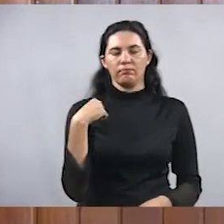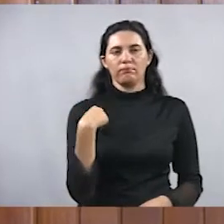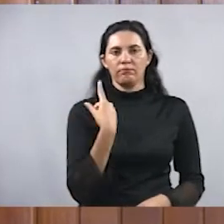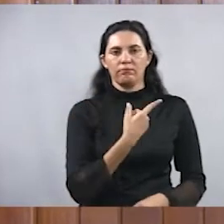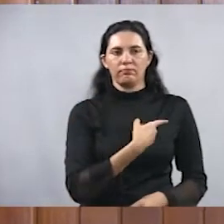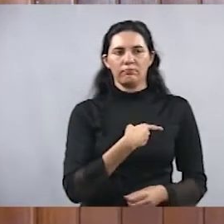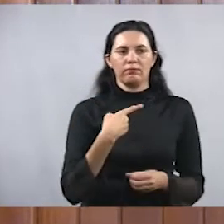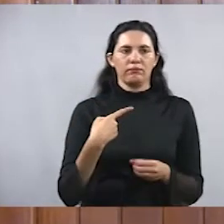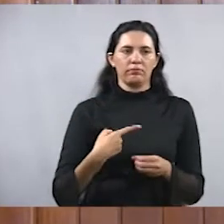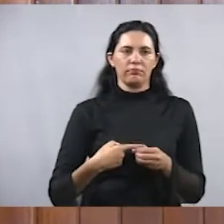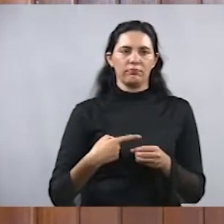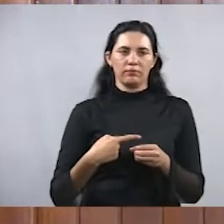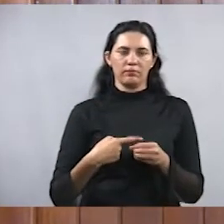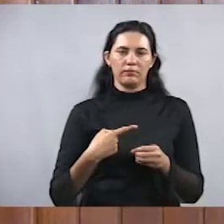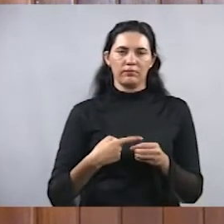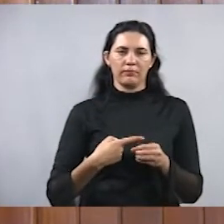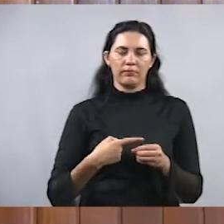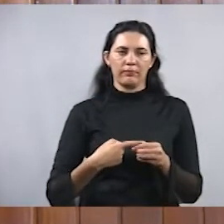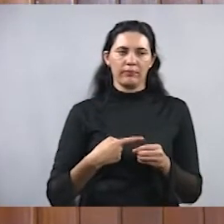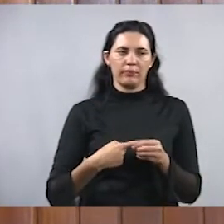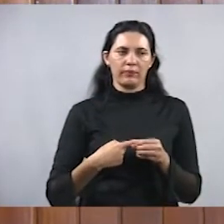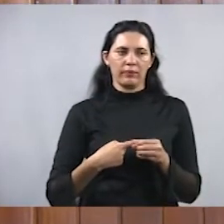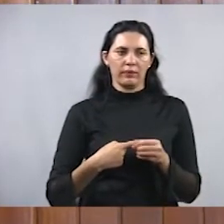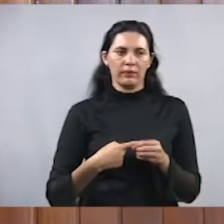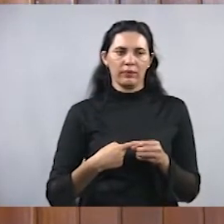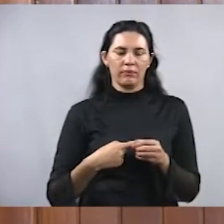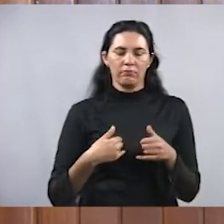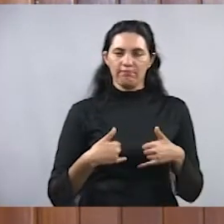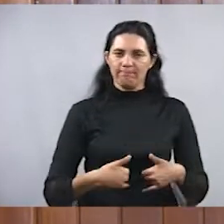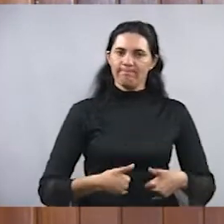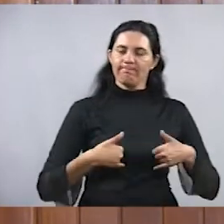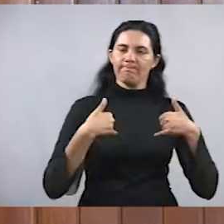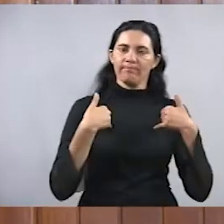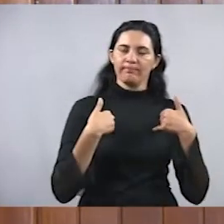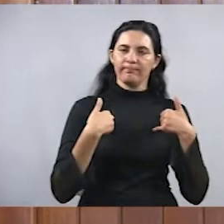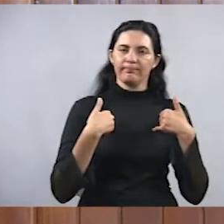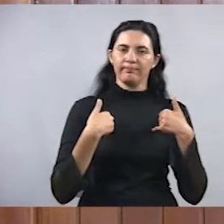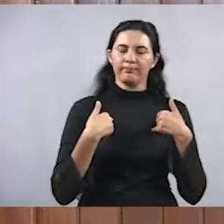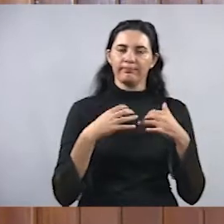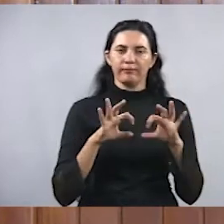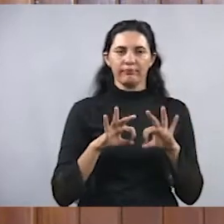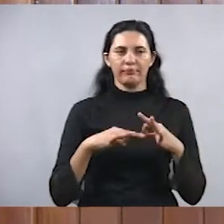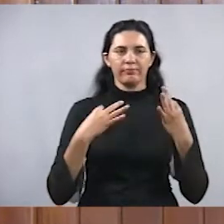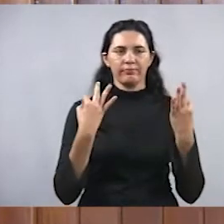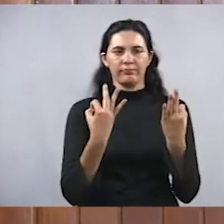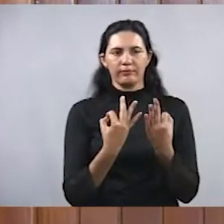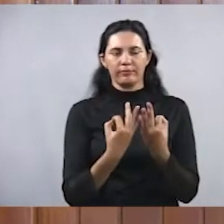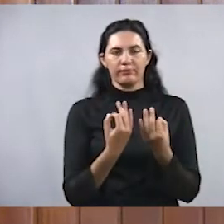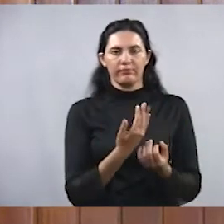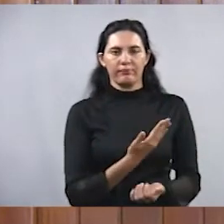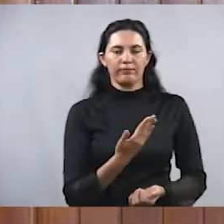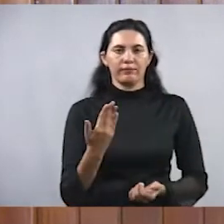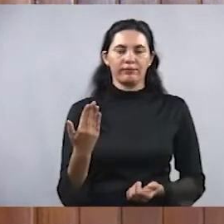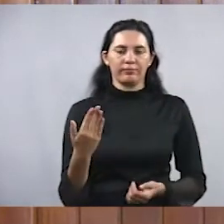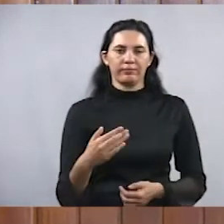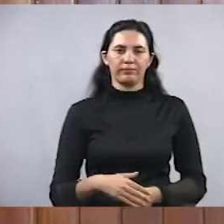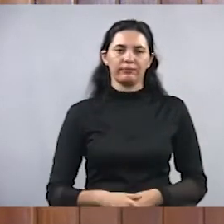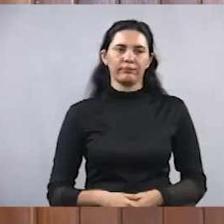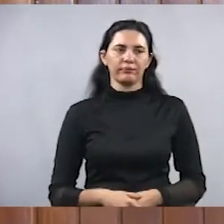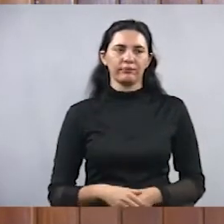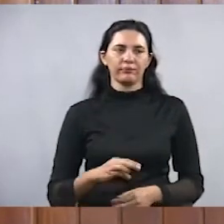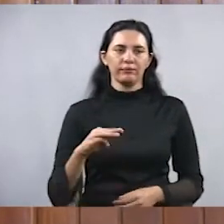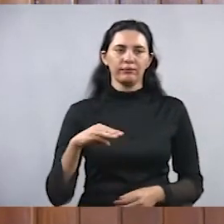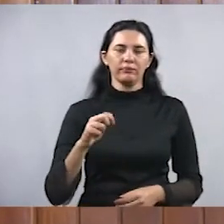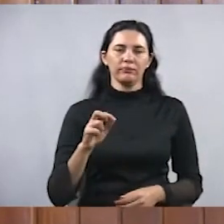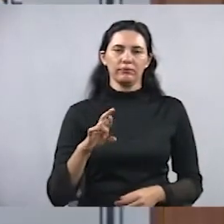cidade, e que nossa cidade se orgulha da família de vocês. A